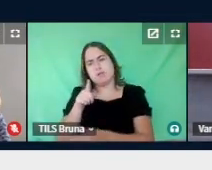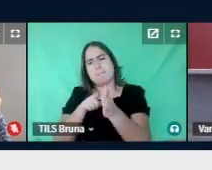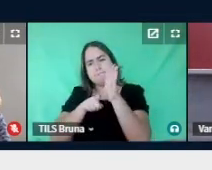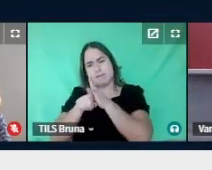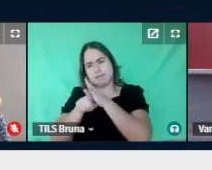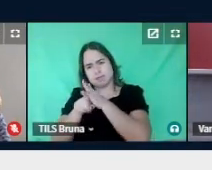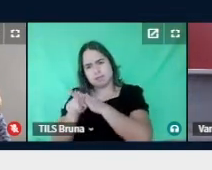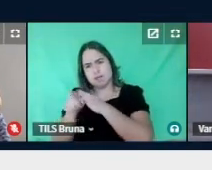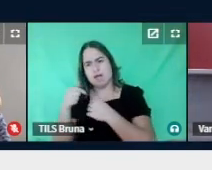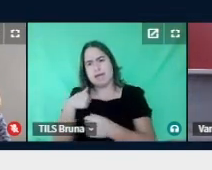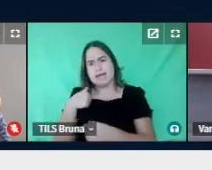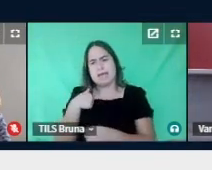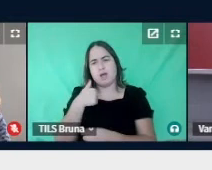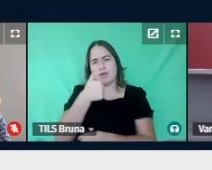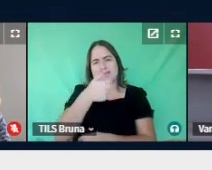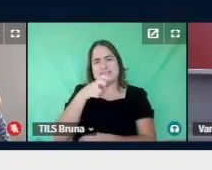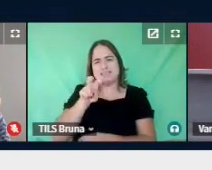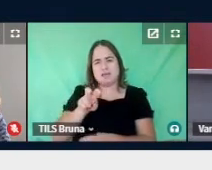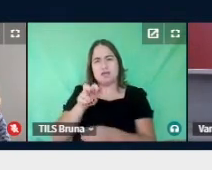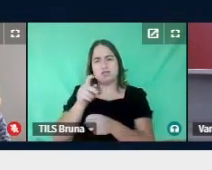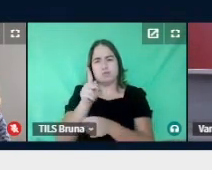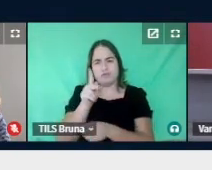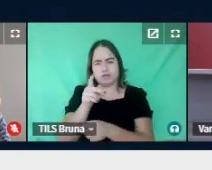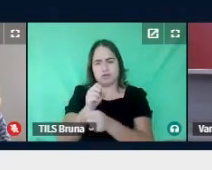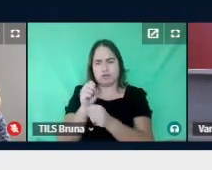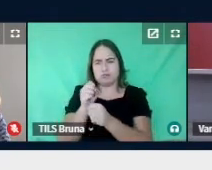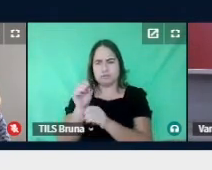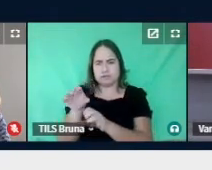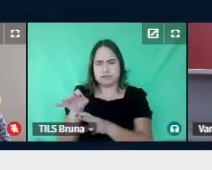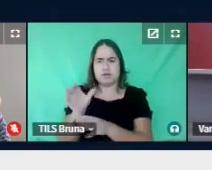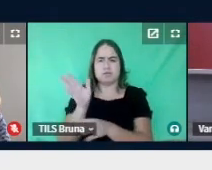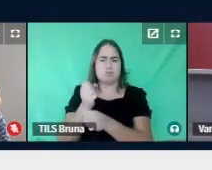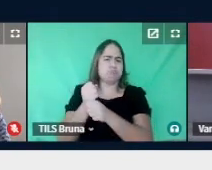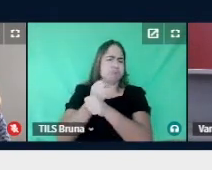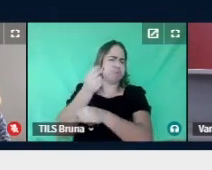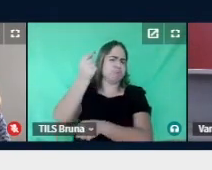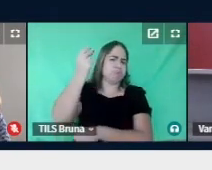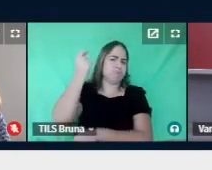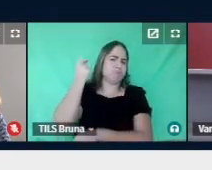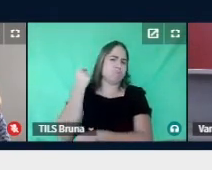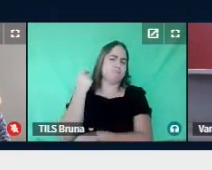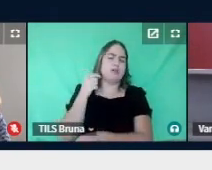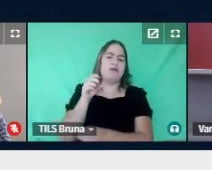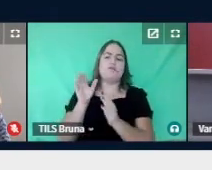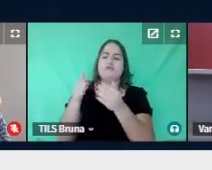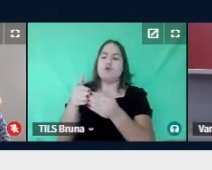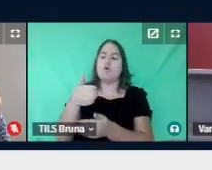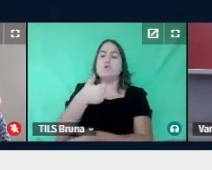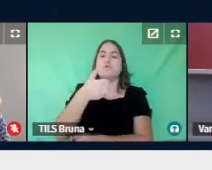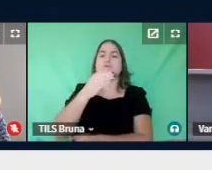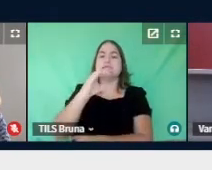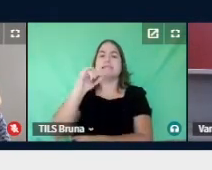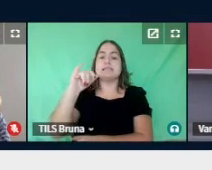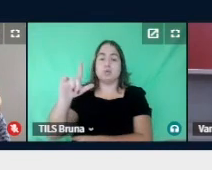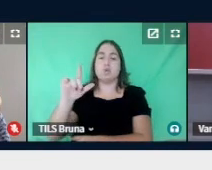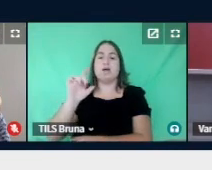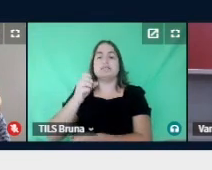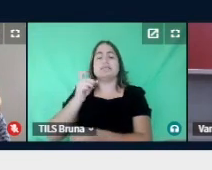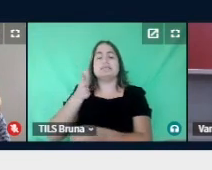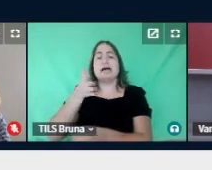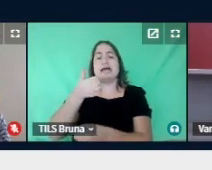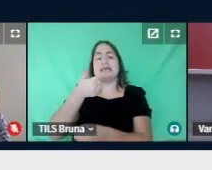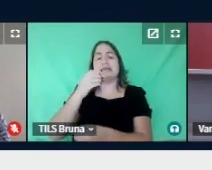professora de inglês até então há 15 anos, 10 anos em um CIL, e também formada pela Universidade Católica de